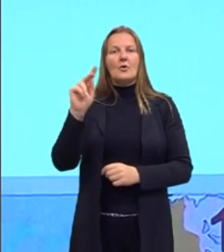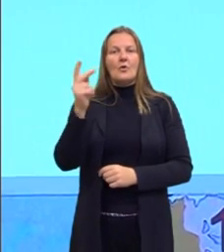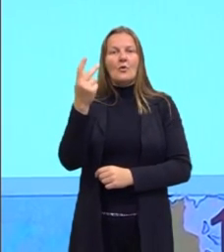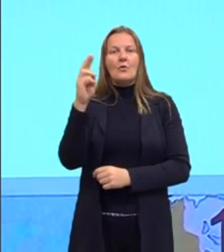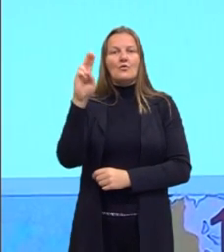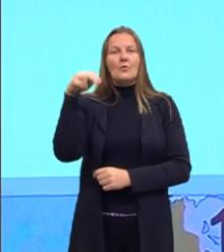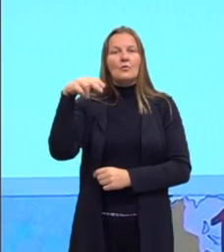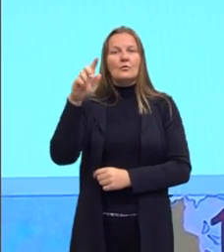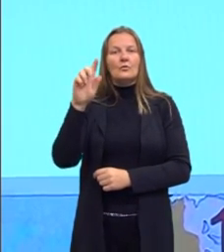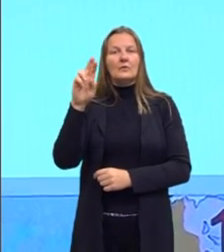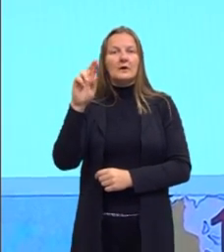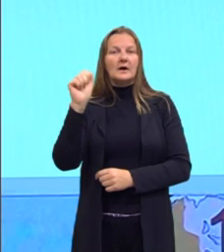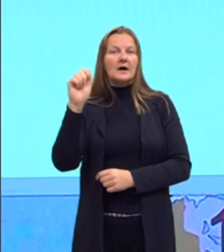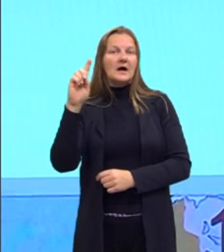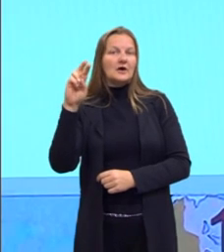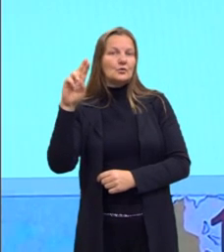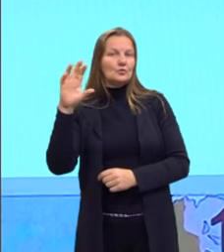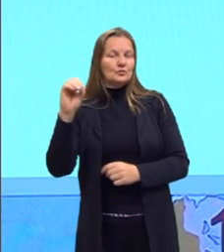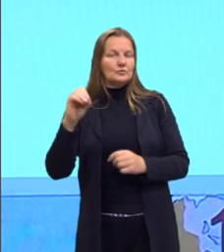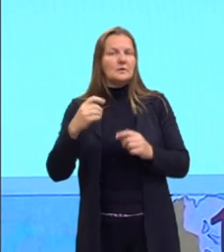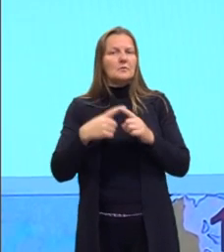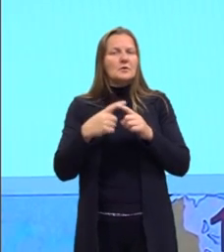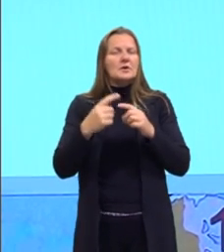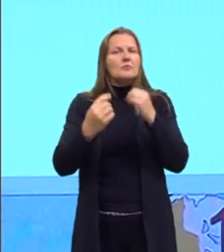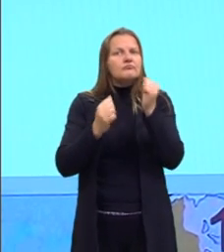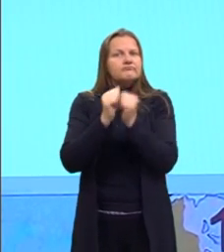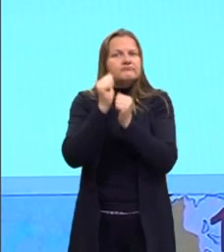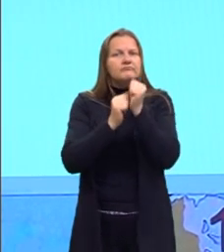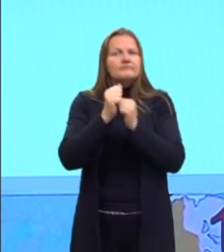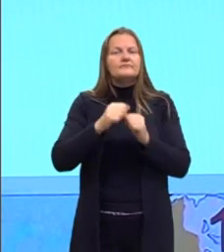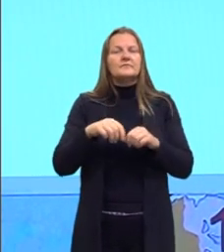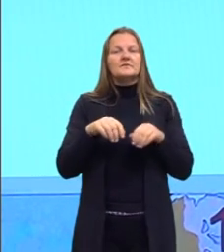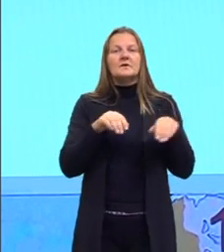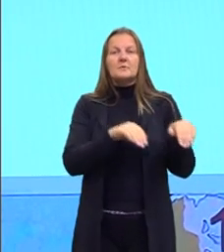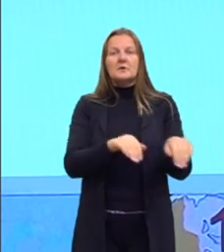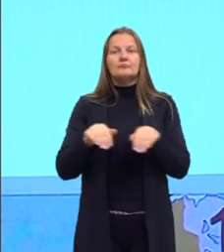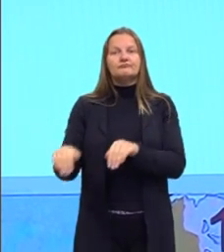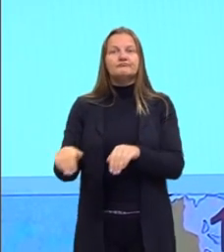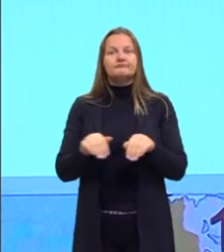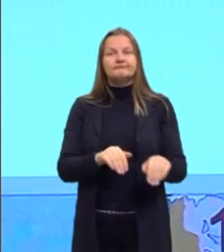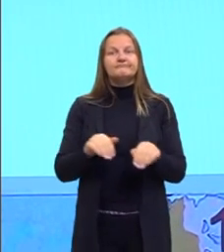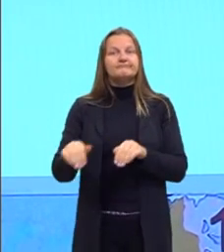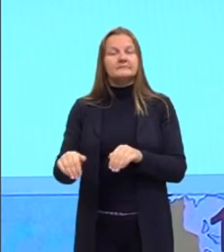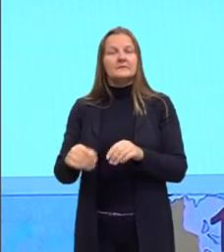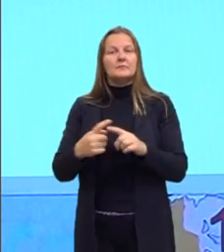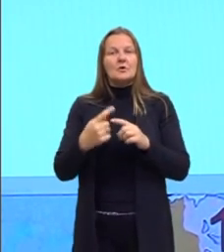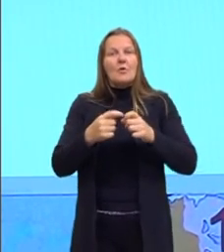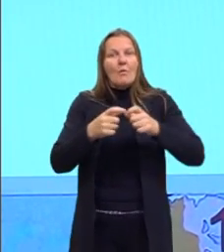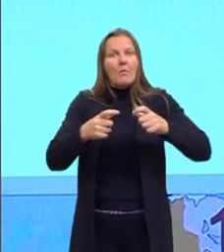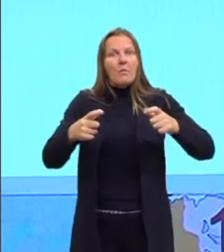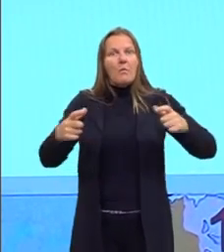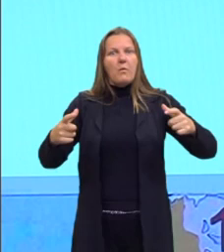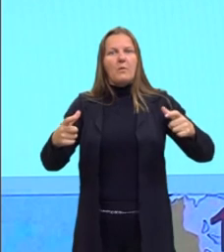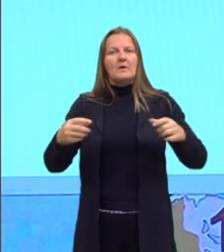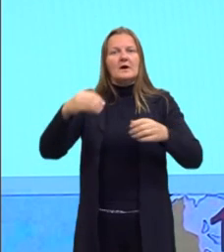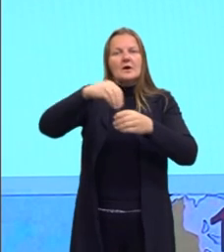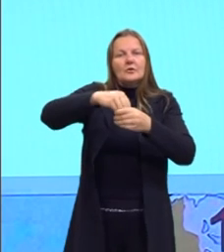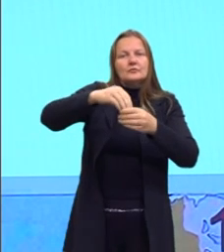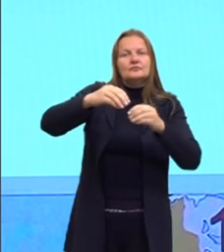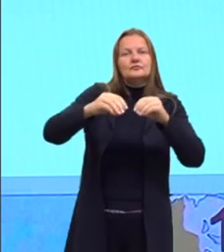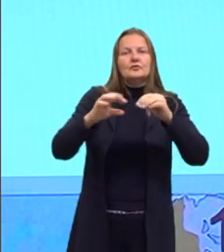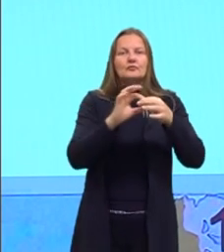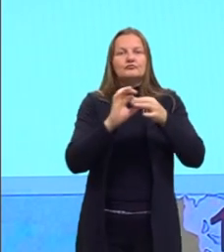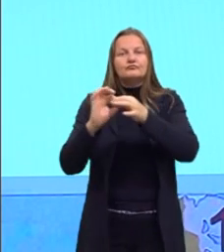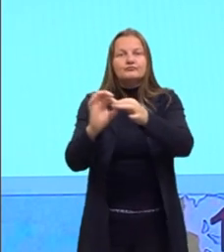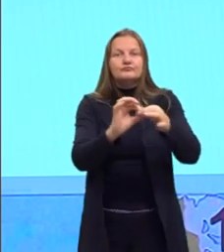pouquinho mais de lentidão, porque eles ainda tinham questão aí dentro do seu território para unificação, certo? E aí eles